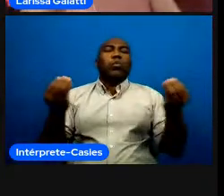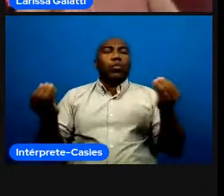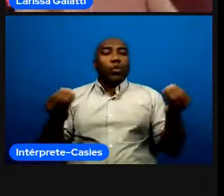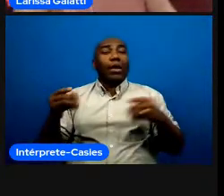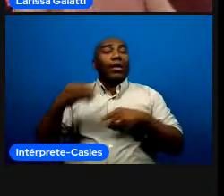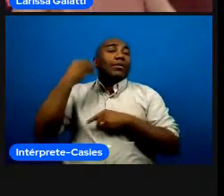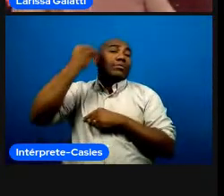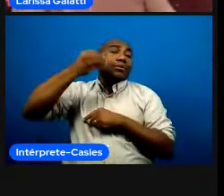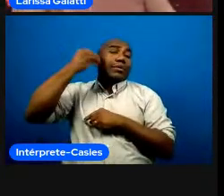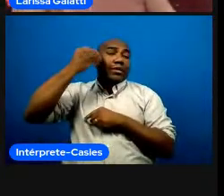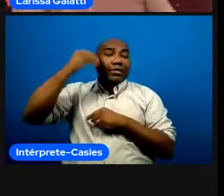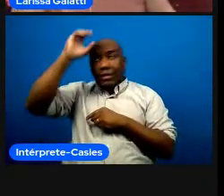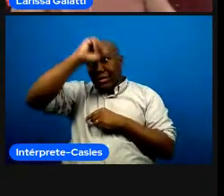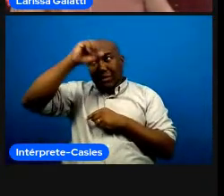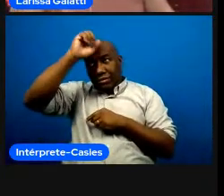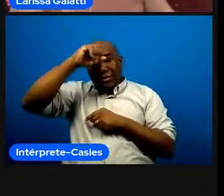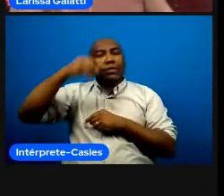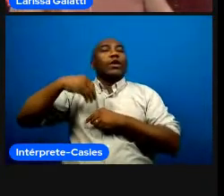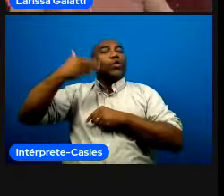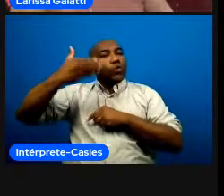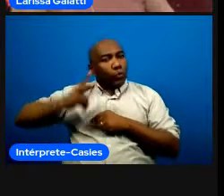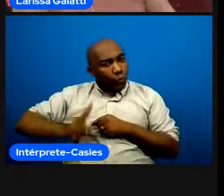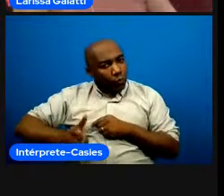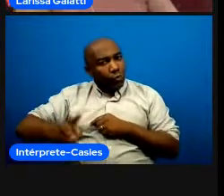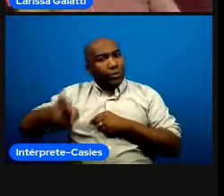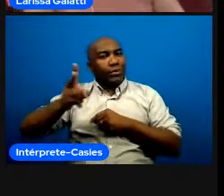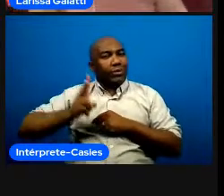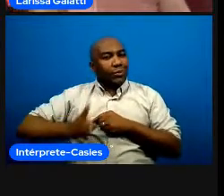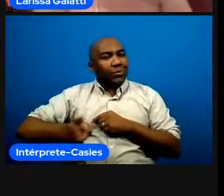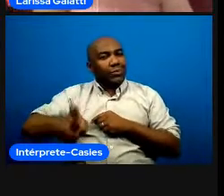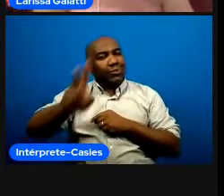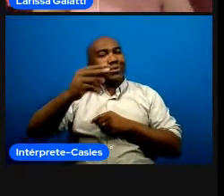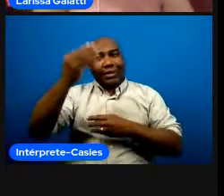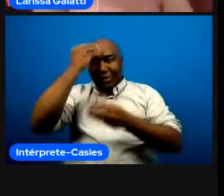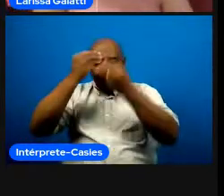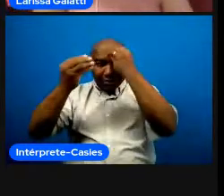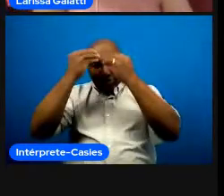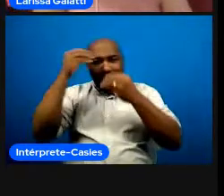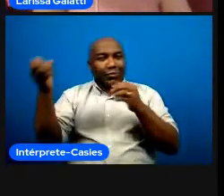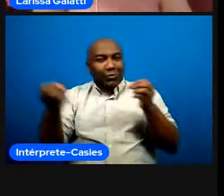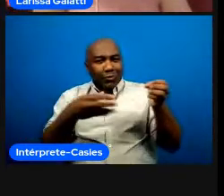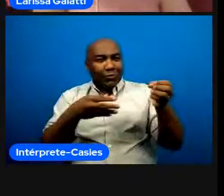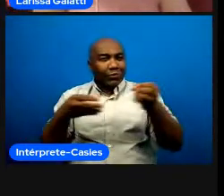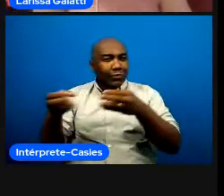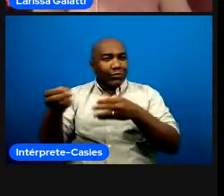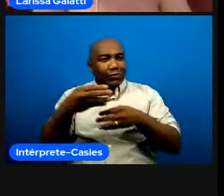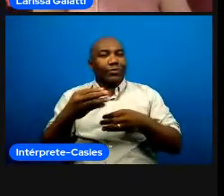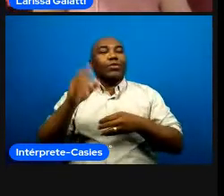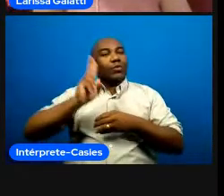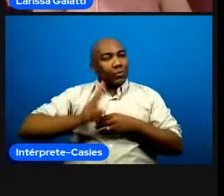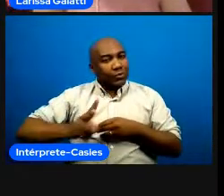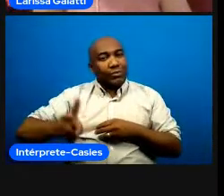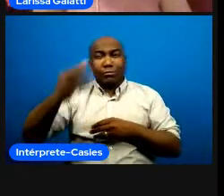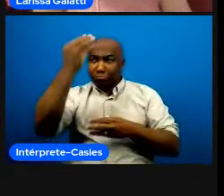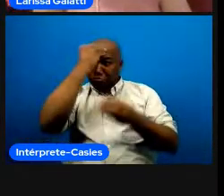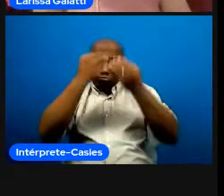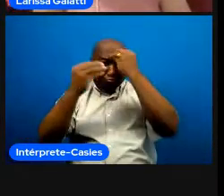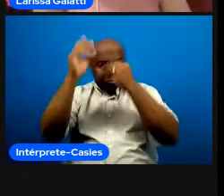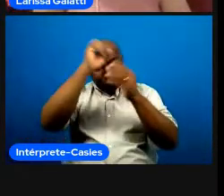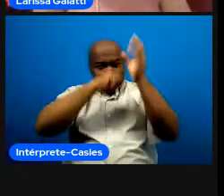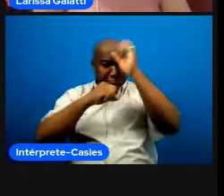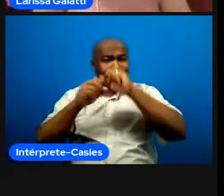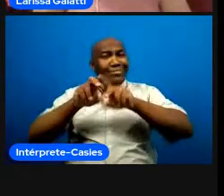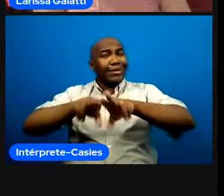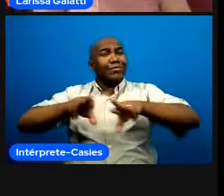continua acontecendo né quando a gente para para pensar sobre isso quantas coisas a gente trouxe de casa principalmente valores e às vezes até conhecimento